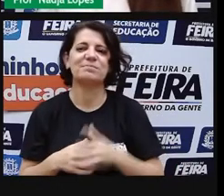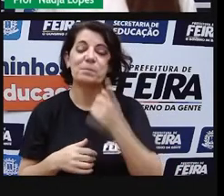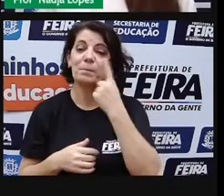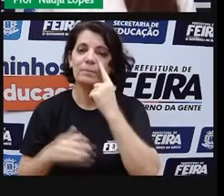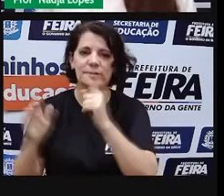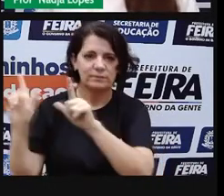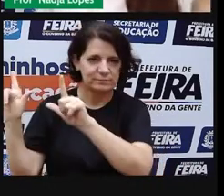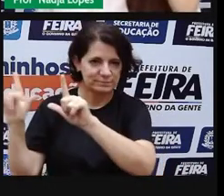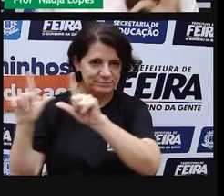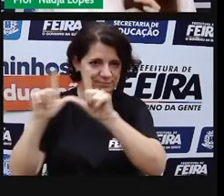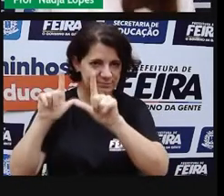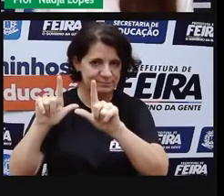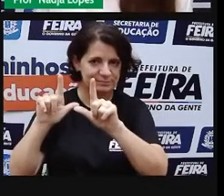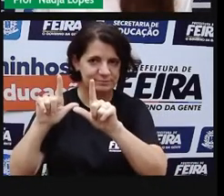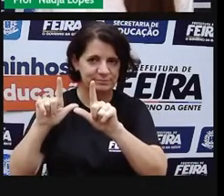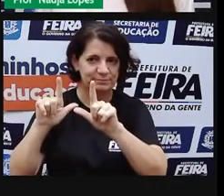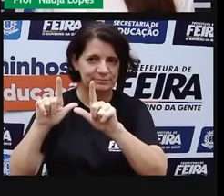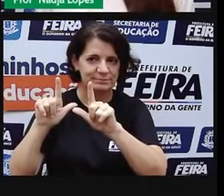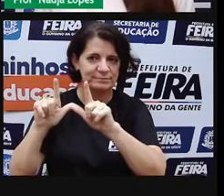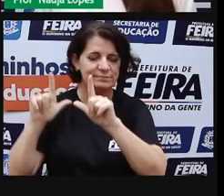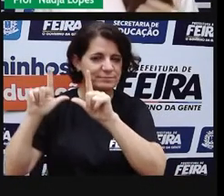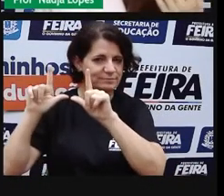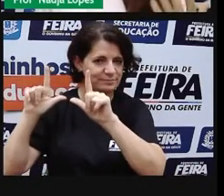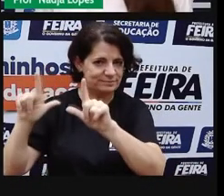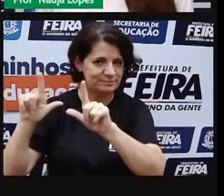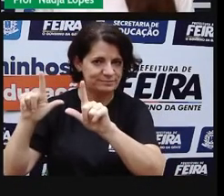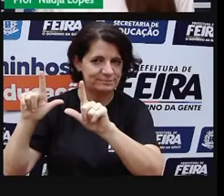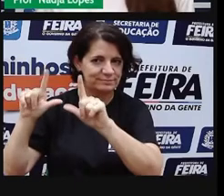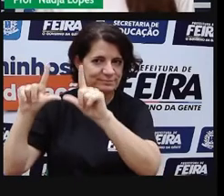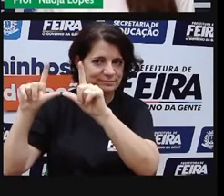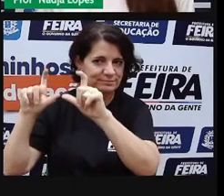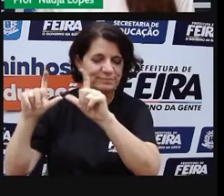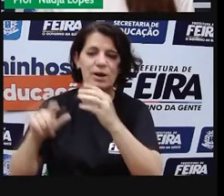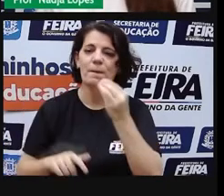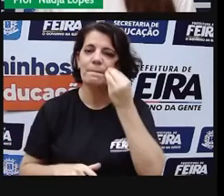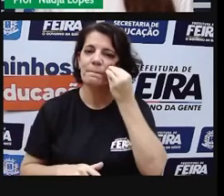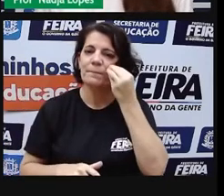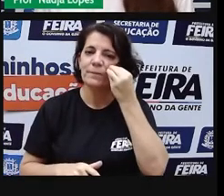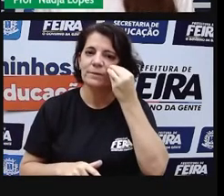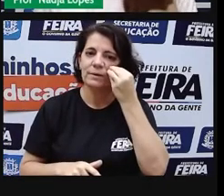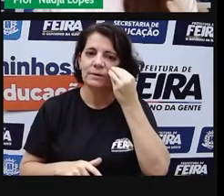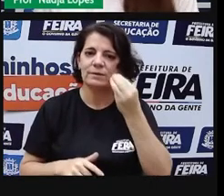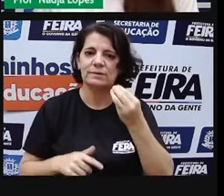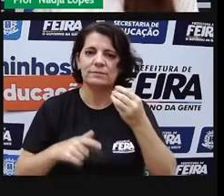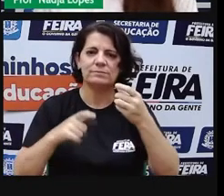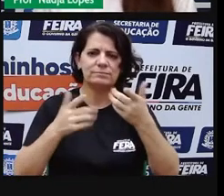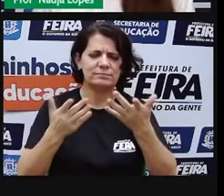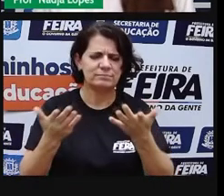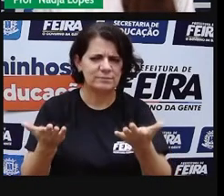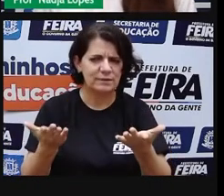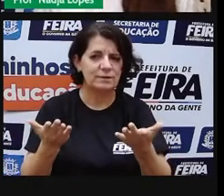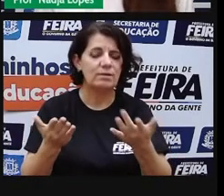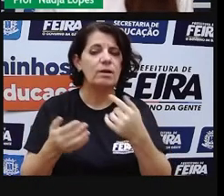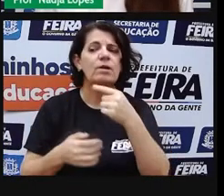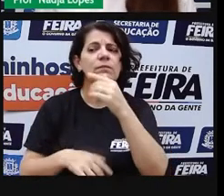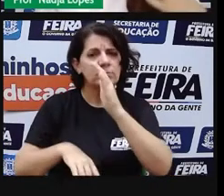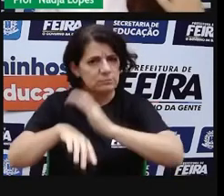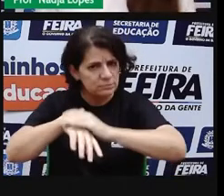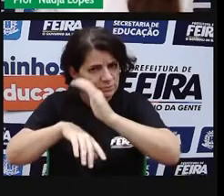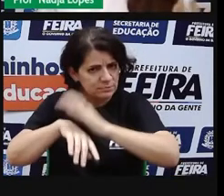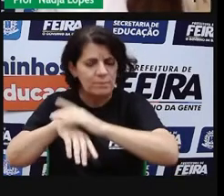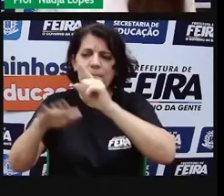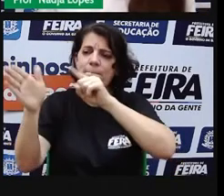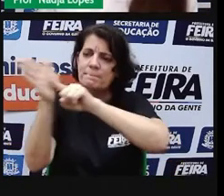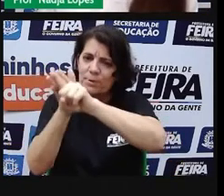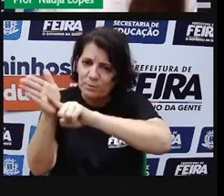E aqui tem um pequeno recorte de curiosidades sobre esses bairros. Mas procurem, busquem, vão além de